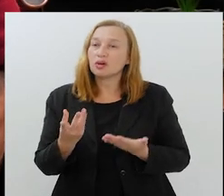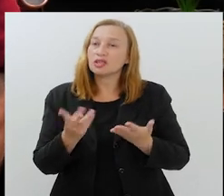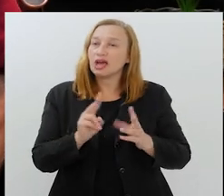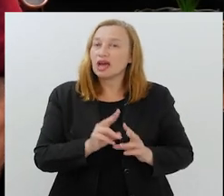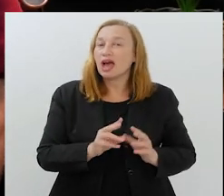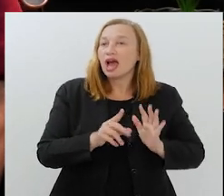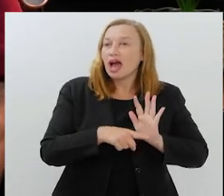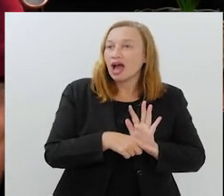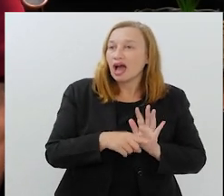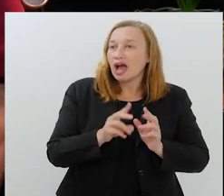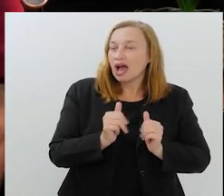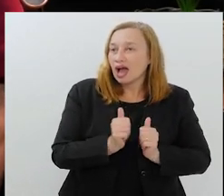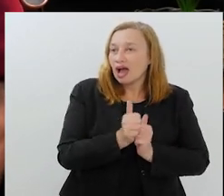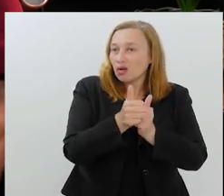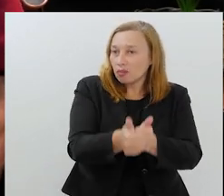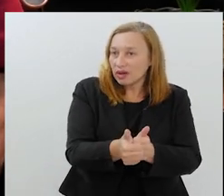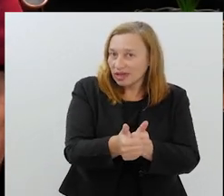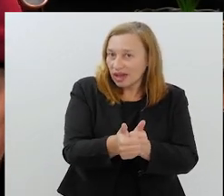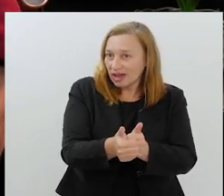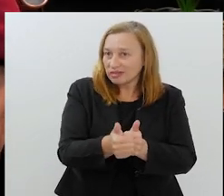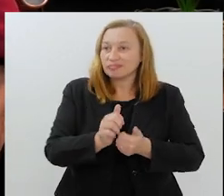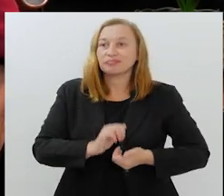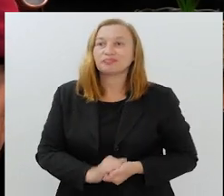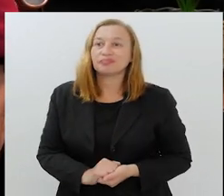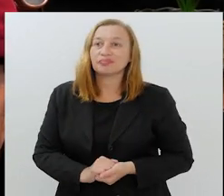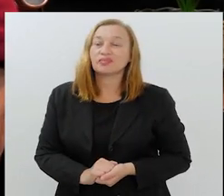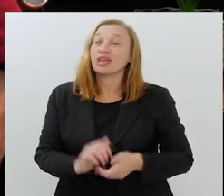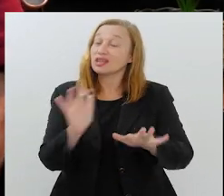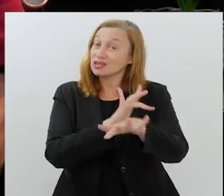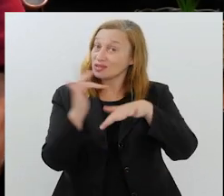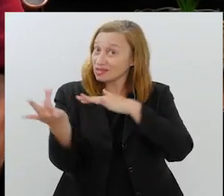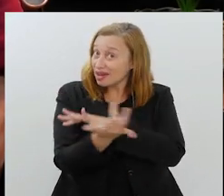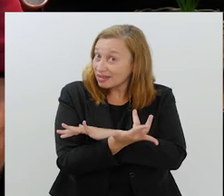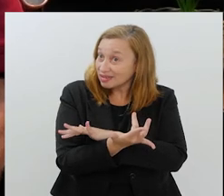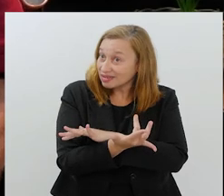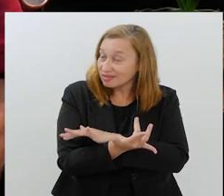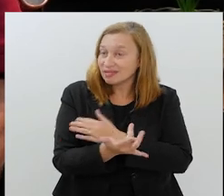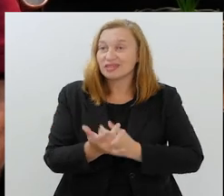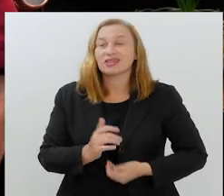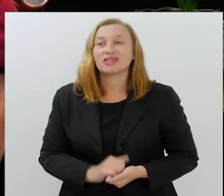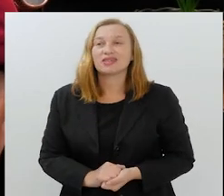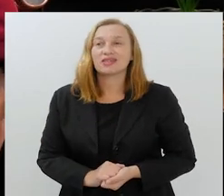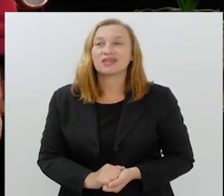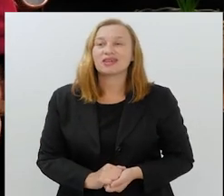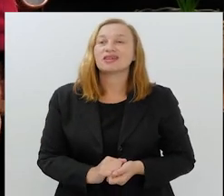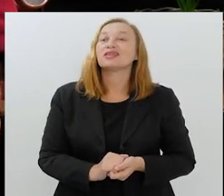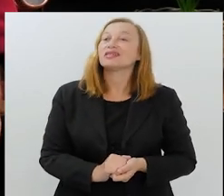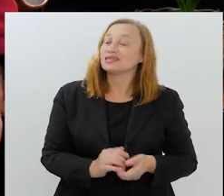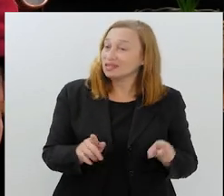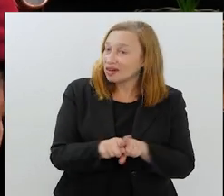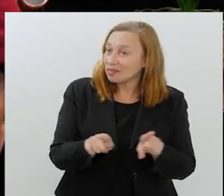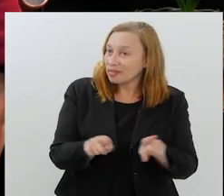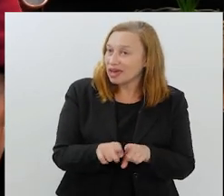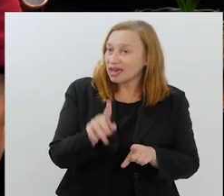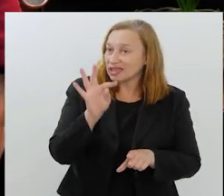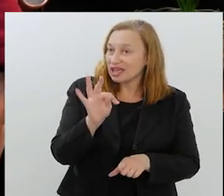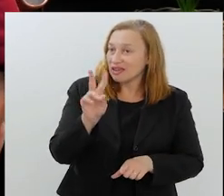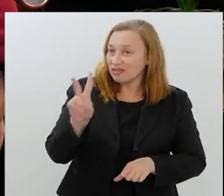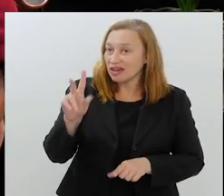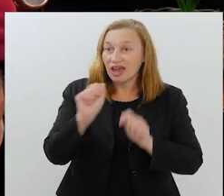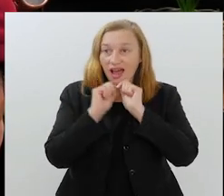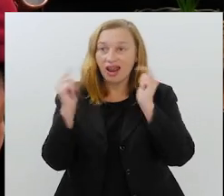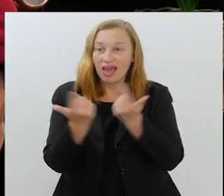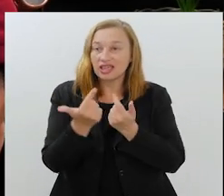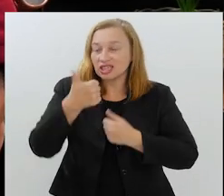.alerge.rj.gov.br pelas redes sociais, pelo canal aberto 10